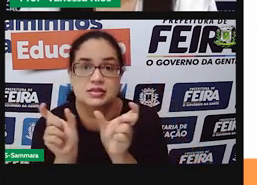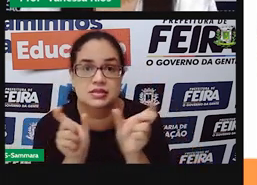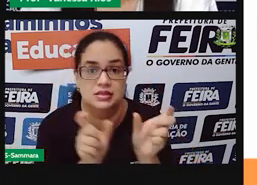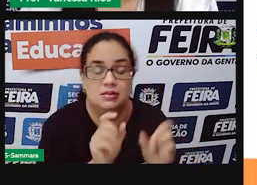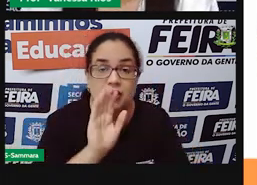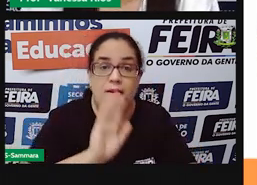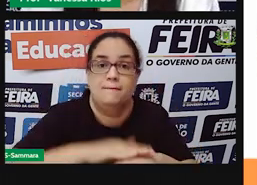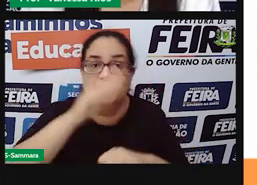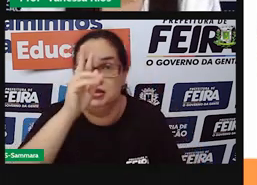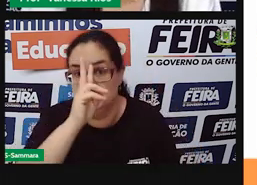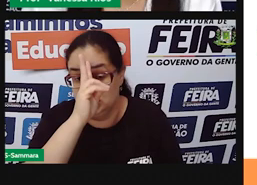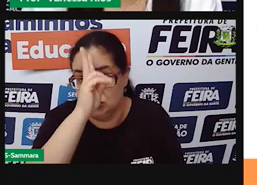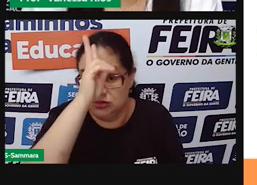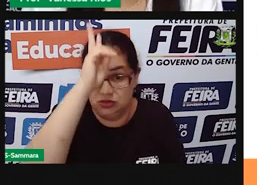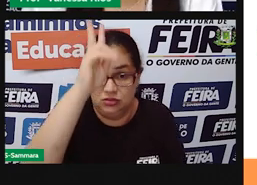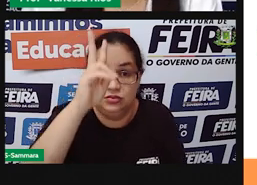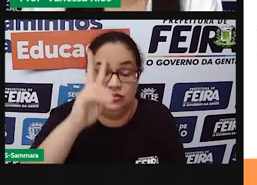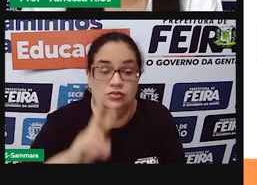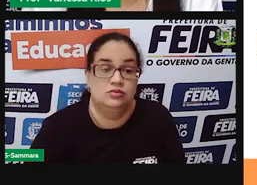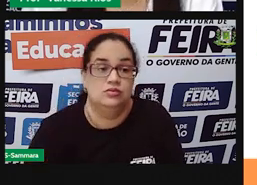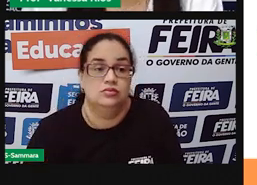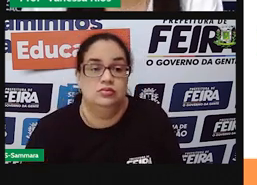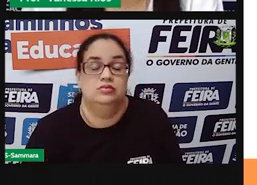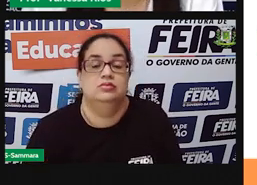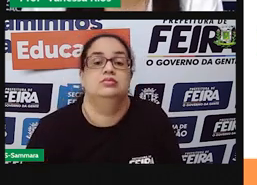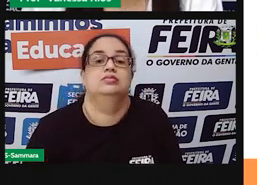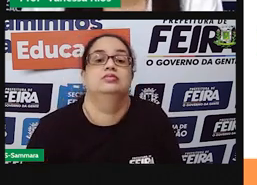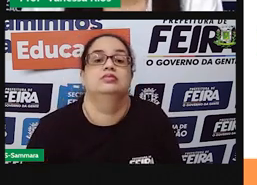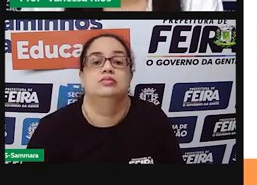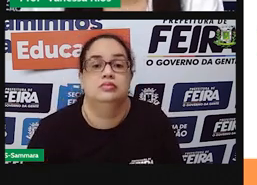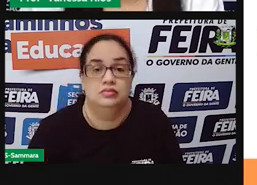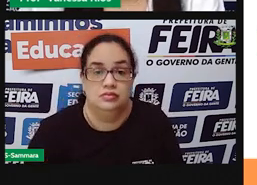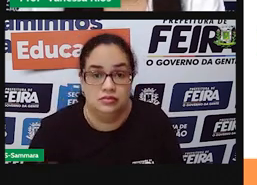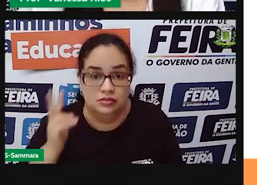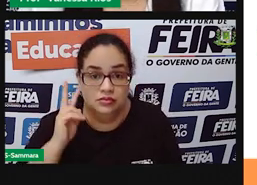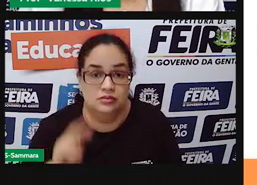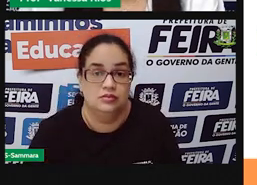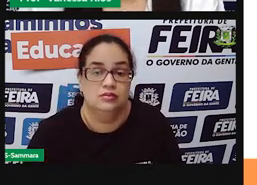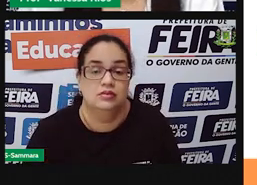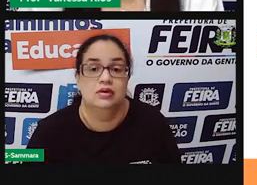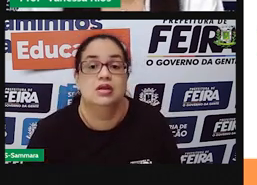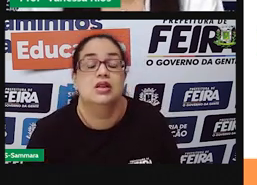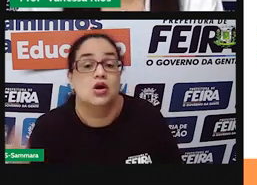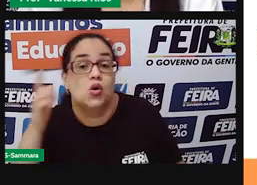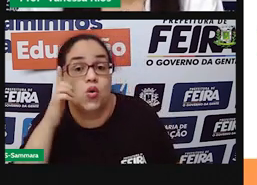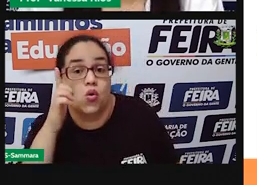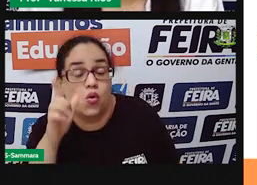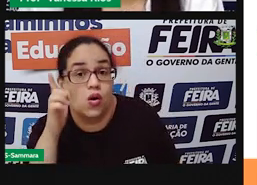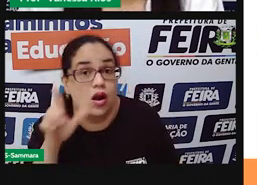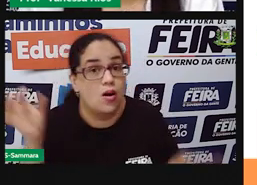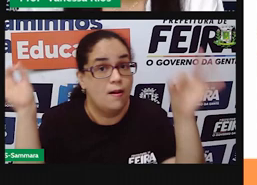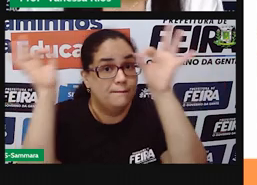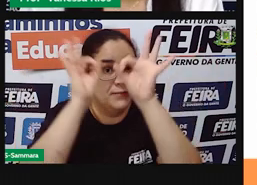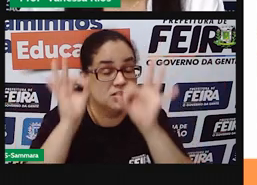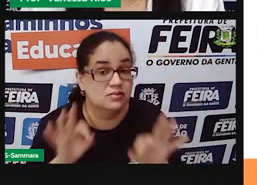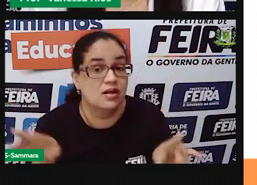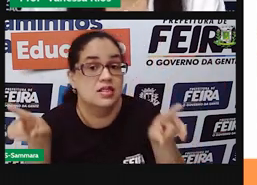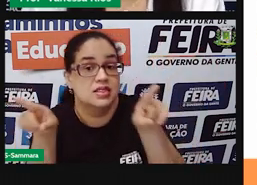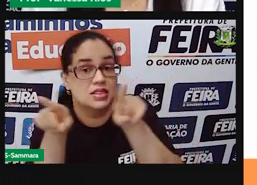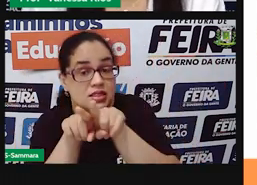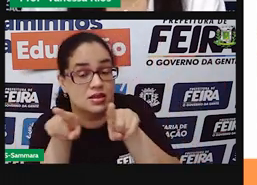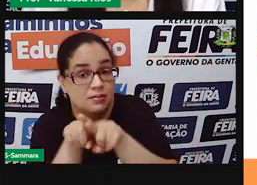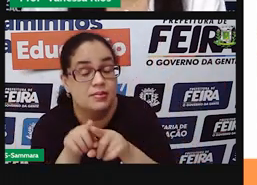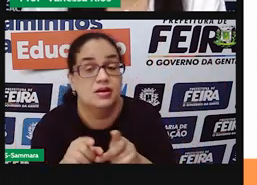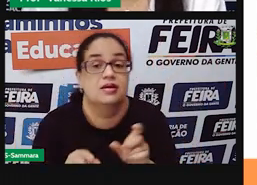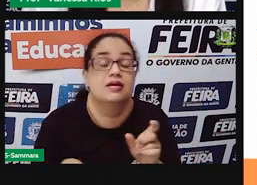seja, a sílaba em que a entonação sonora é mais forte. Nós conseguimos observar também, quando o